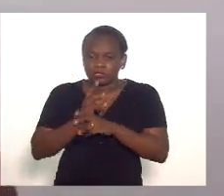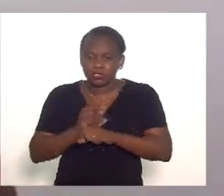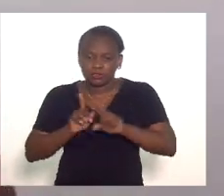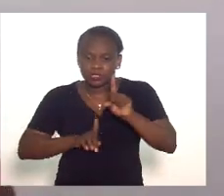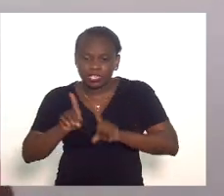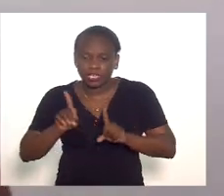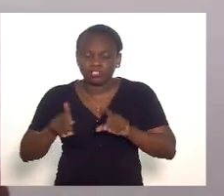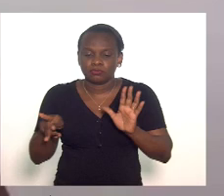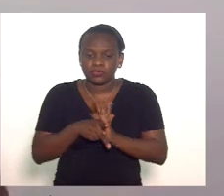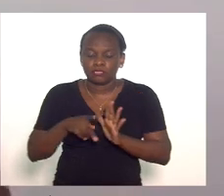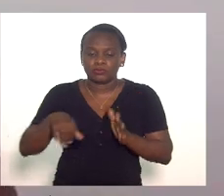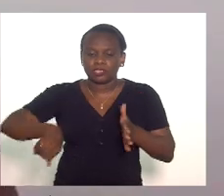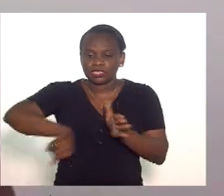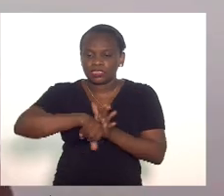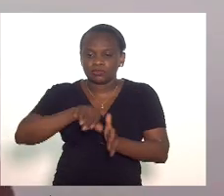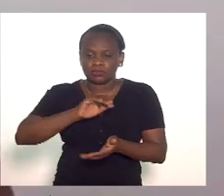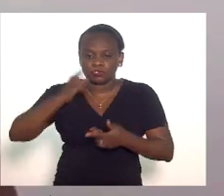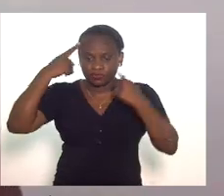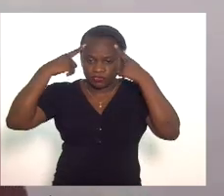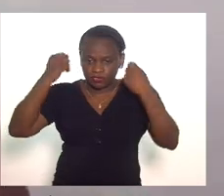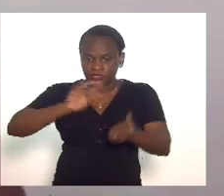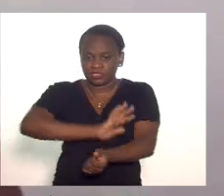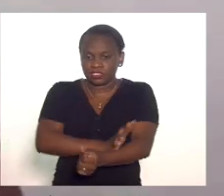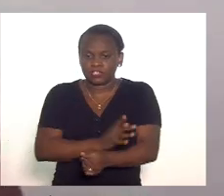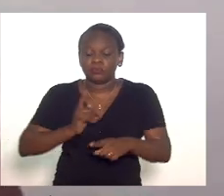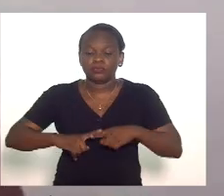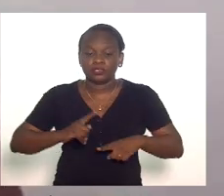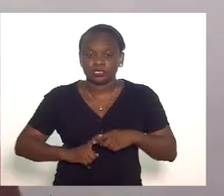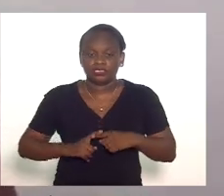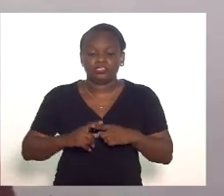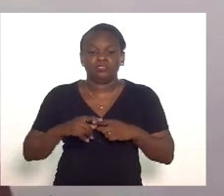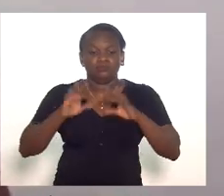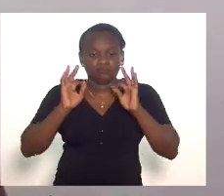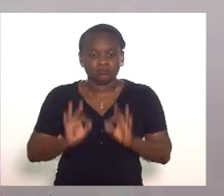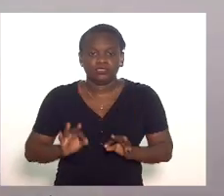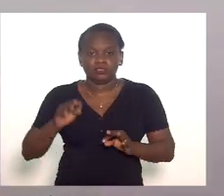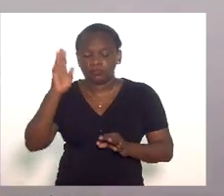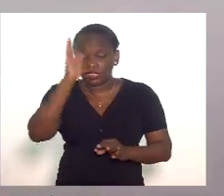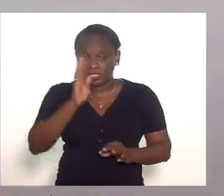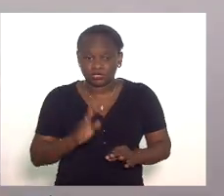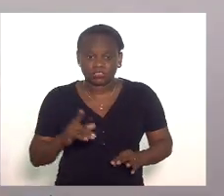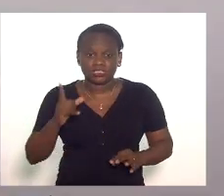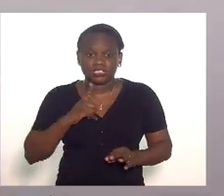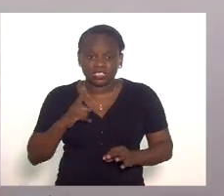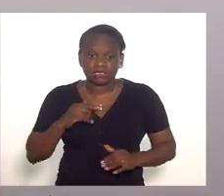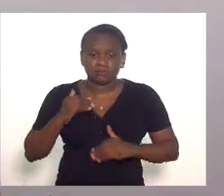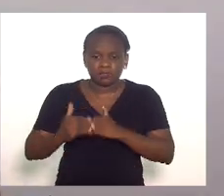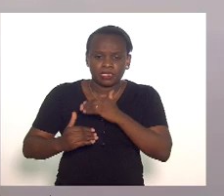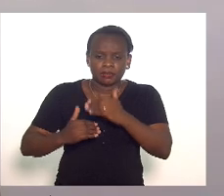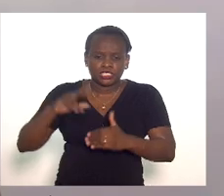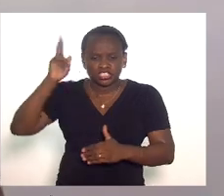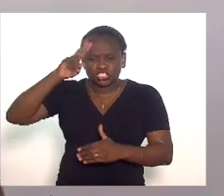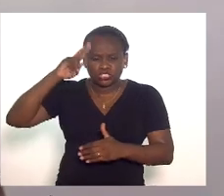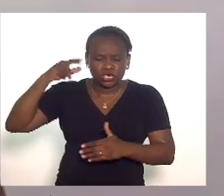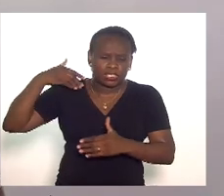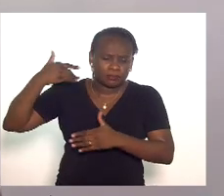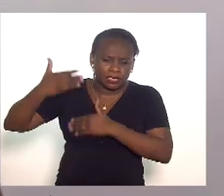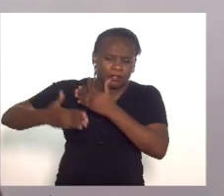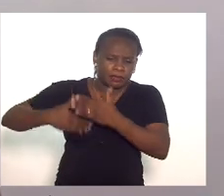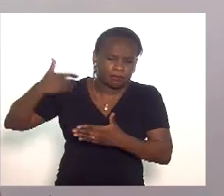dos crimes de violência racial porque efetivamente o nosso país ele vem de um processo histórico